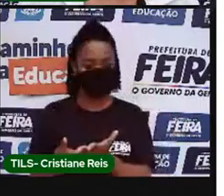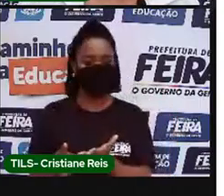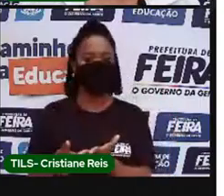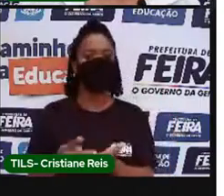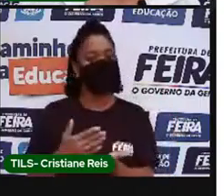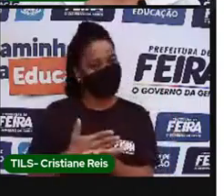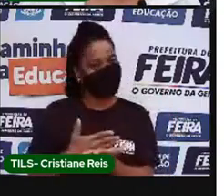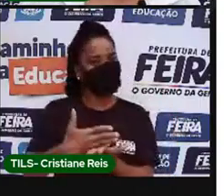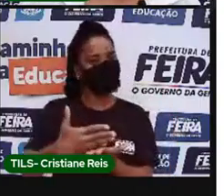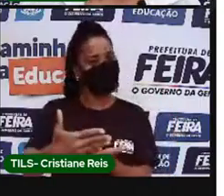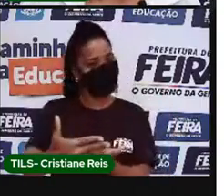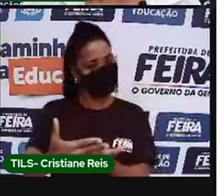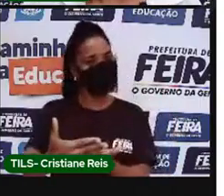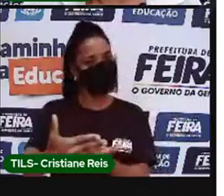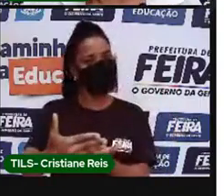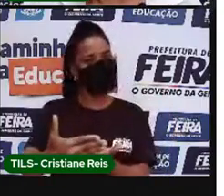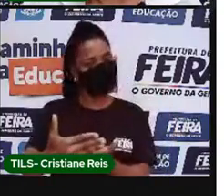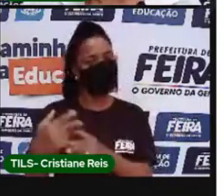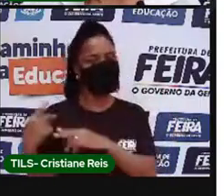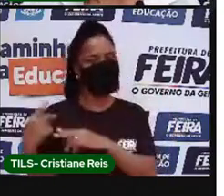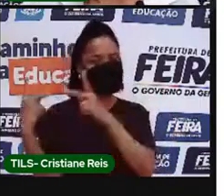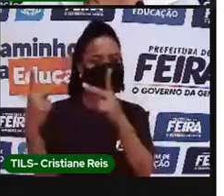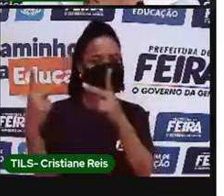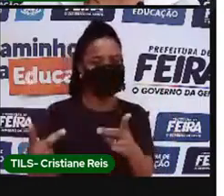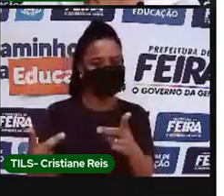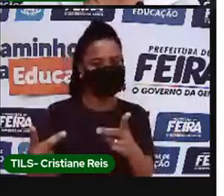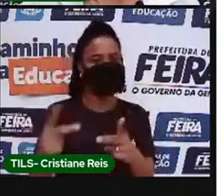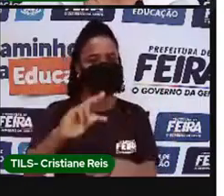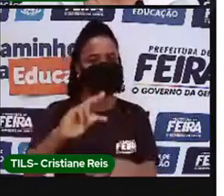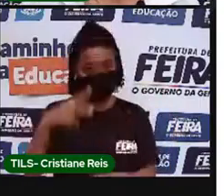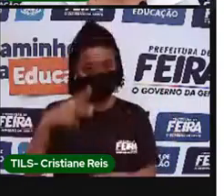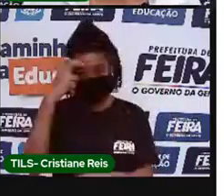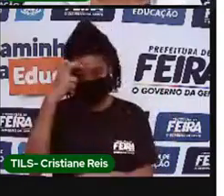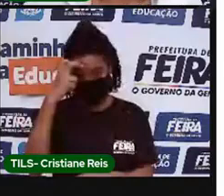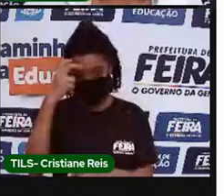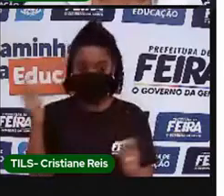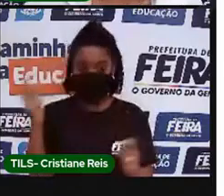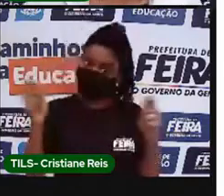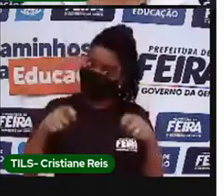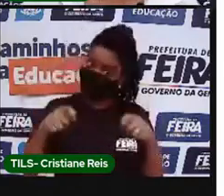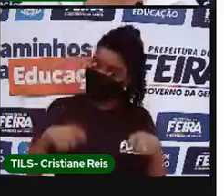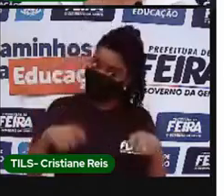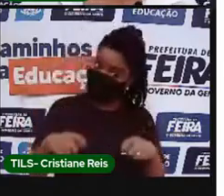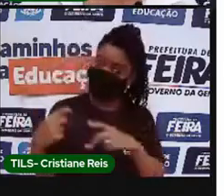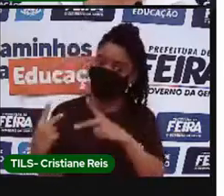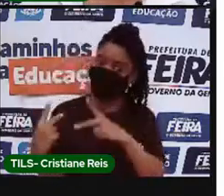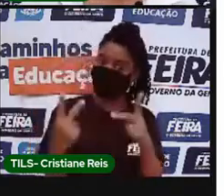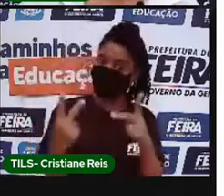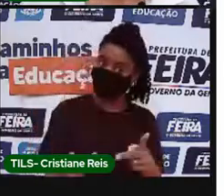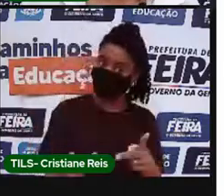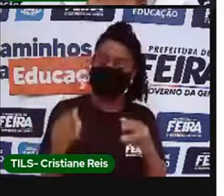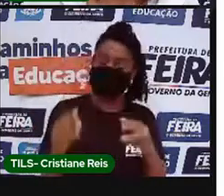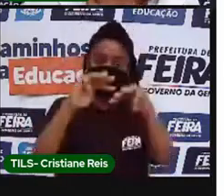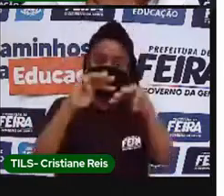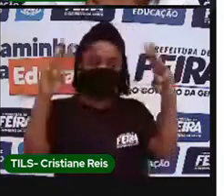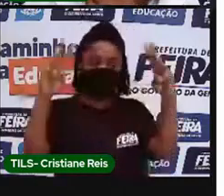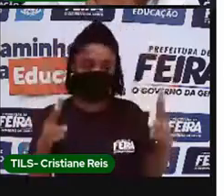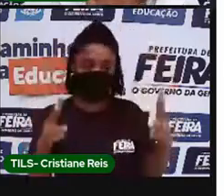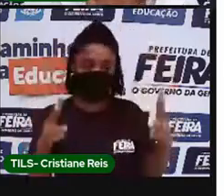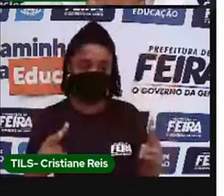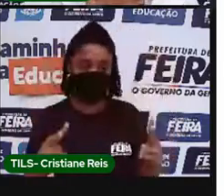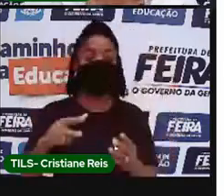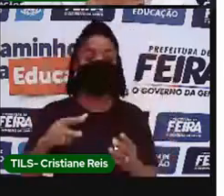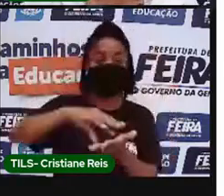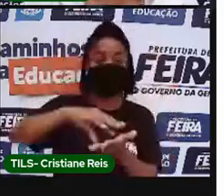Você pode explorar museums, museus, artworks, obras de arte, games,